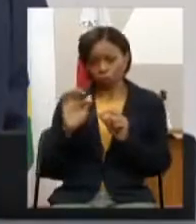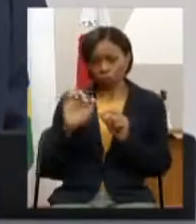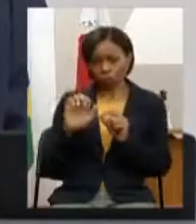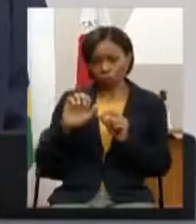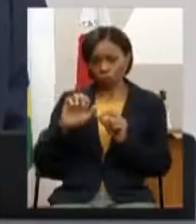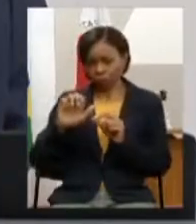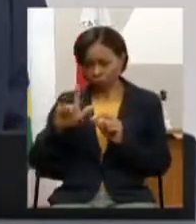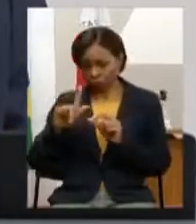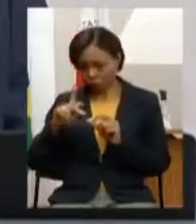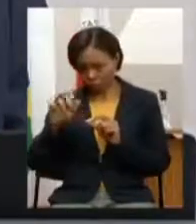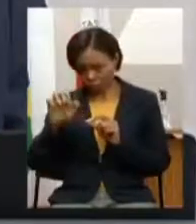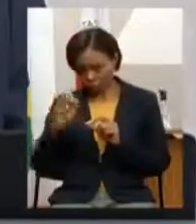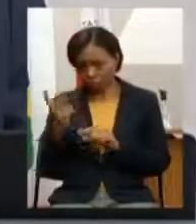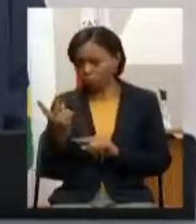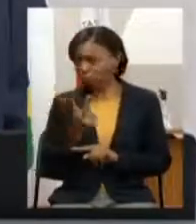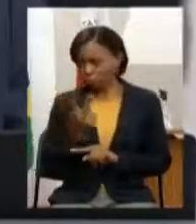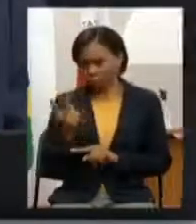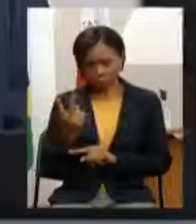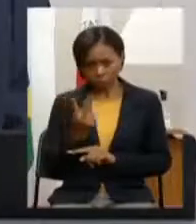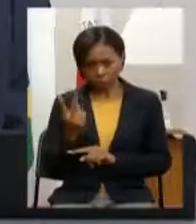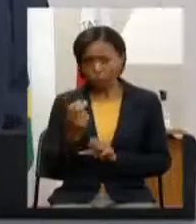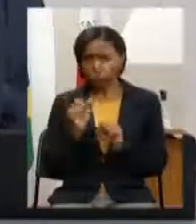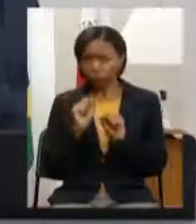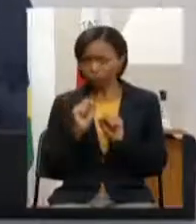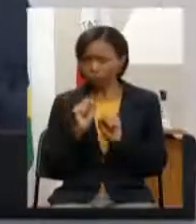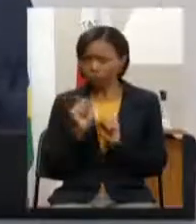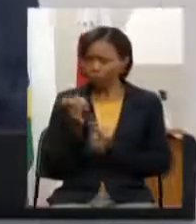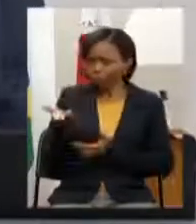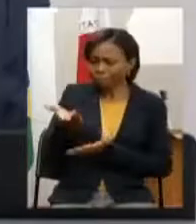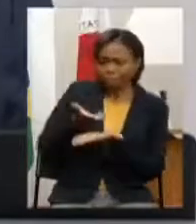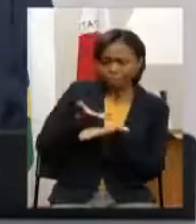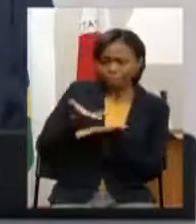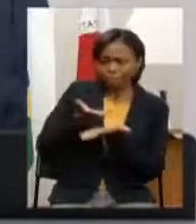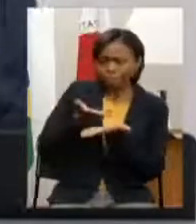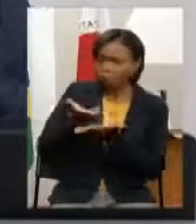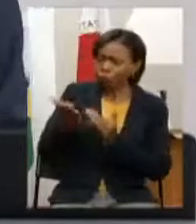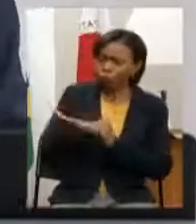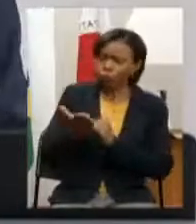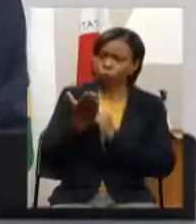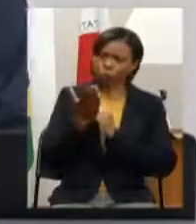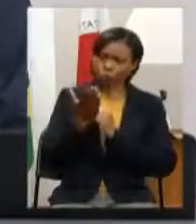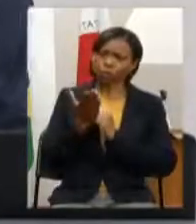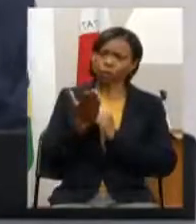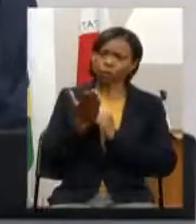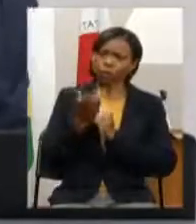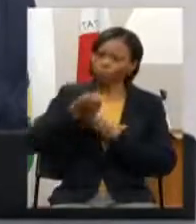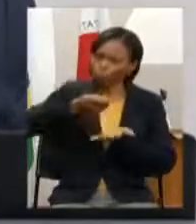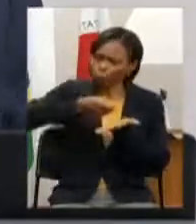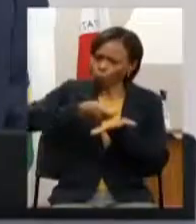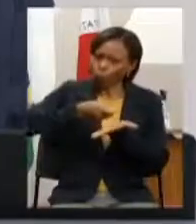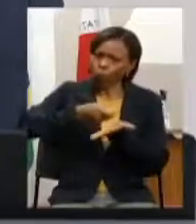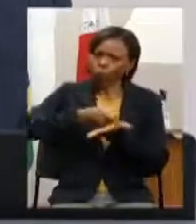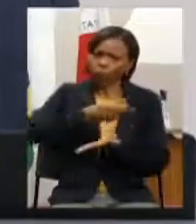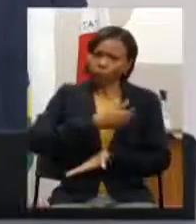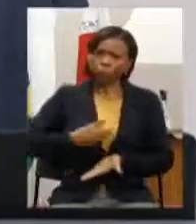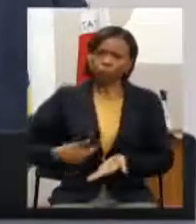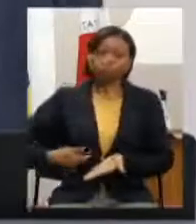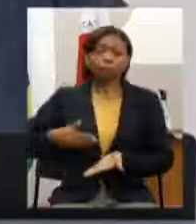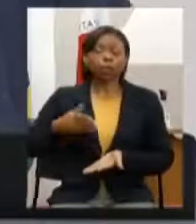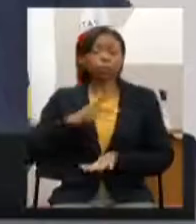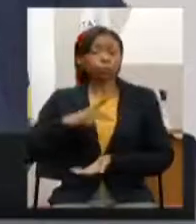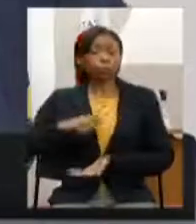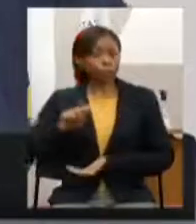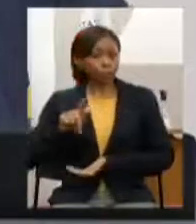vocês possam ser nosso elo de ajudar a cobrar na participação popular por